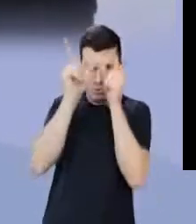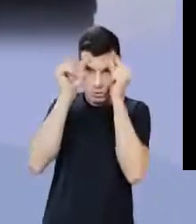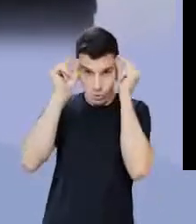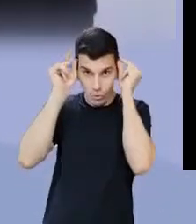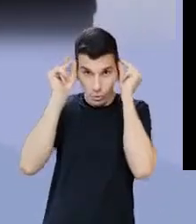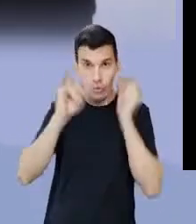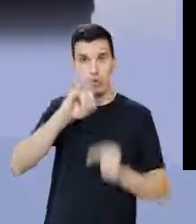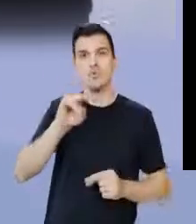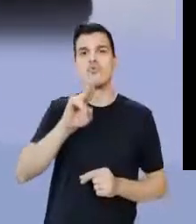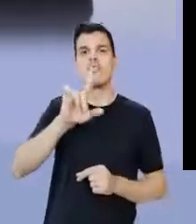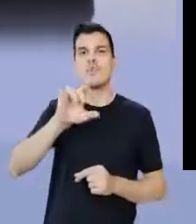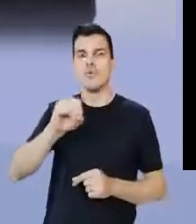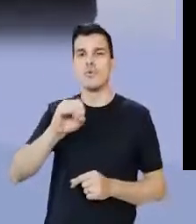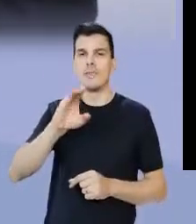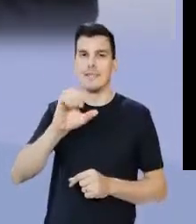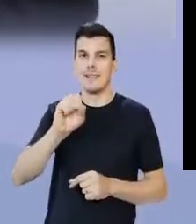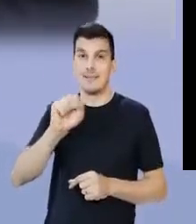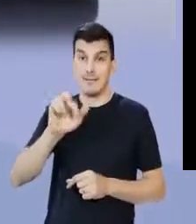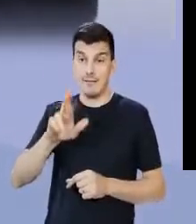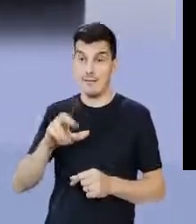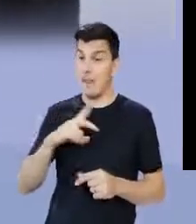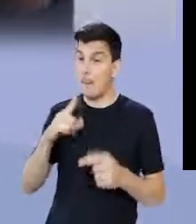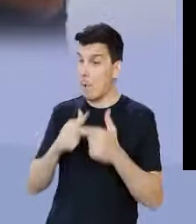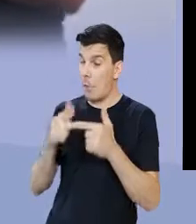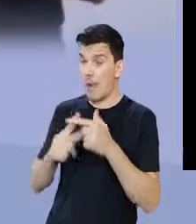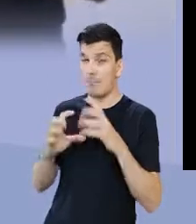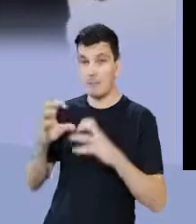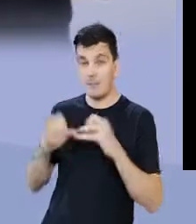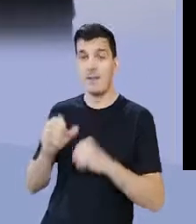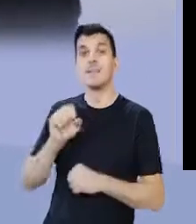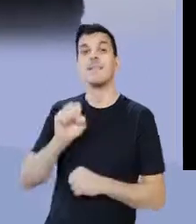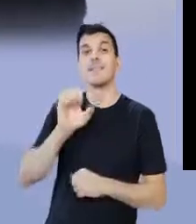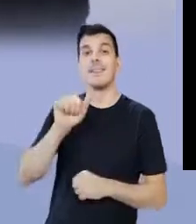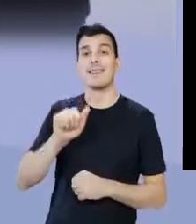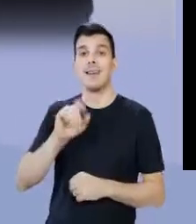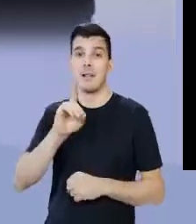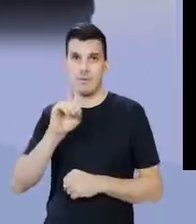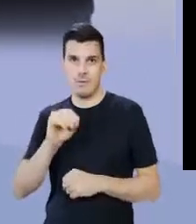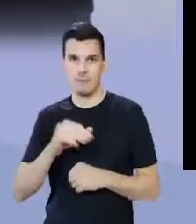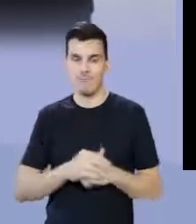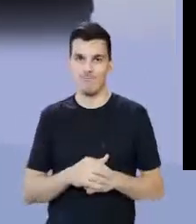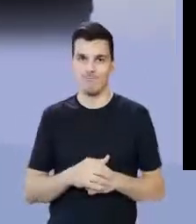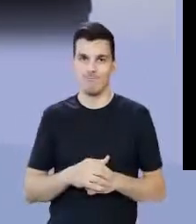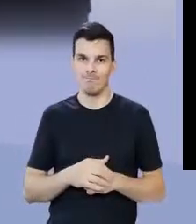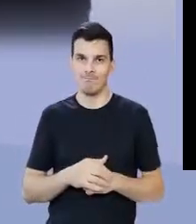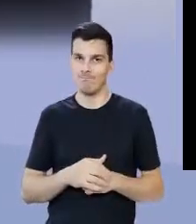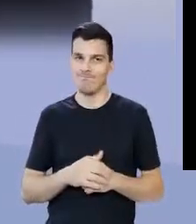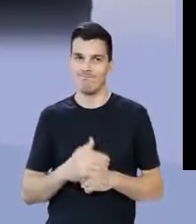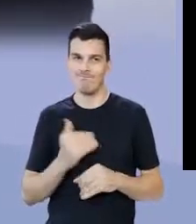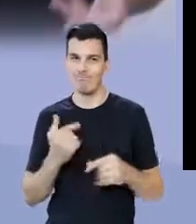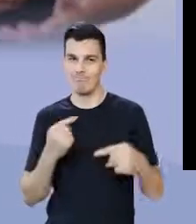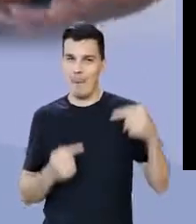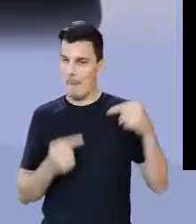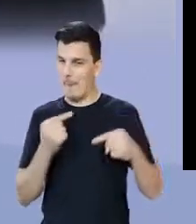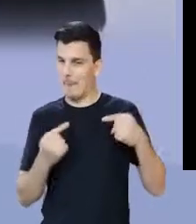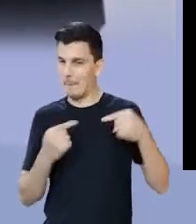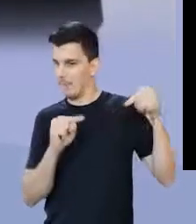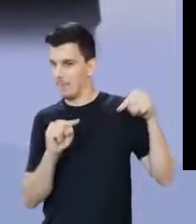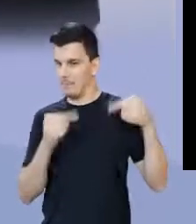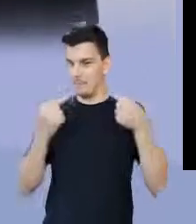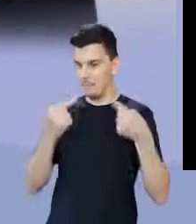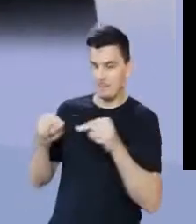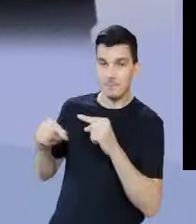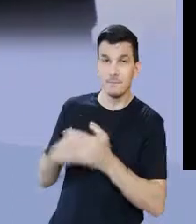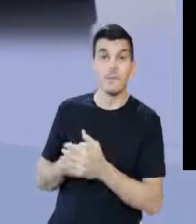o Júlio César, pessoal, não vai dar muito bem com o Senado. O Senado não era muito agrável ao Júlio César.